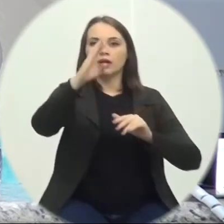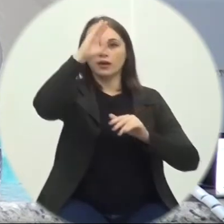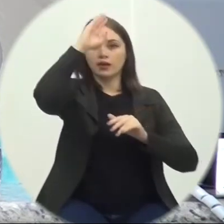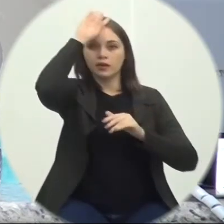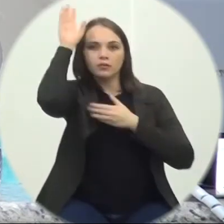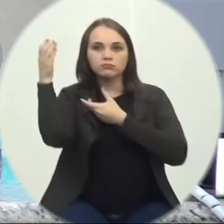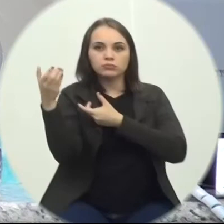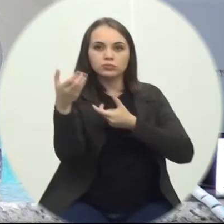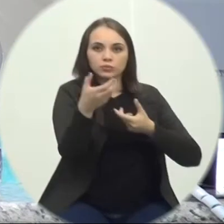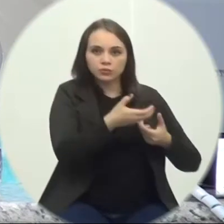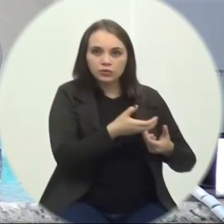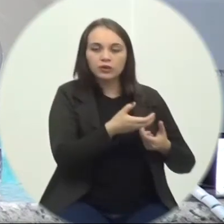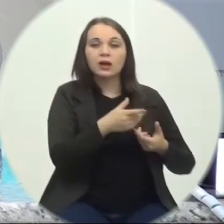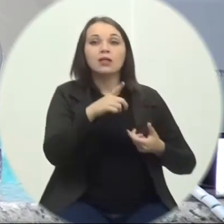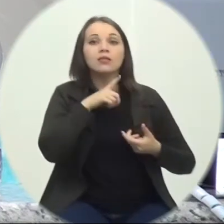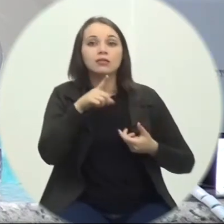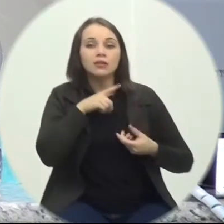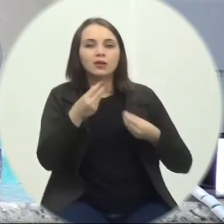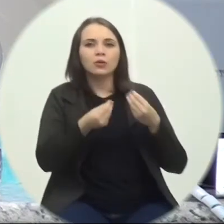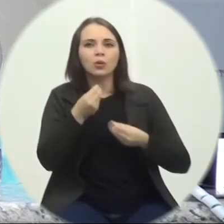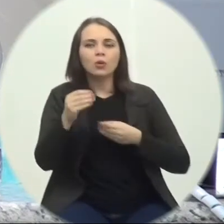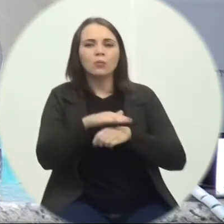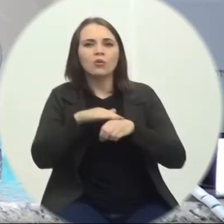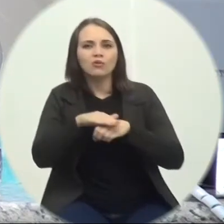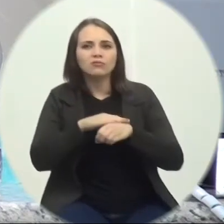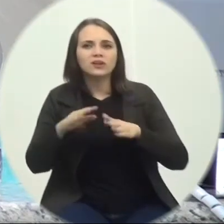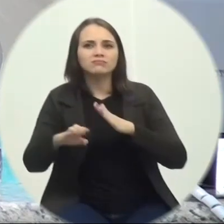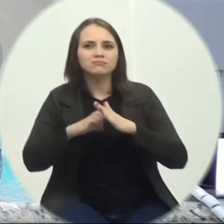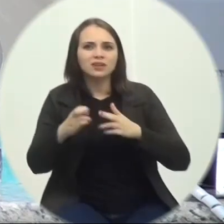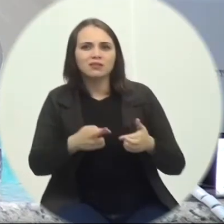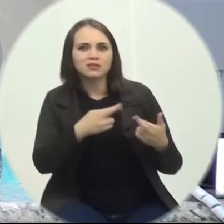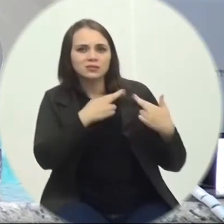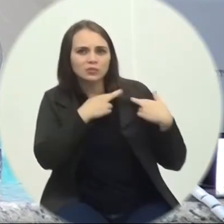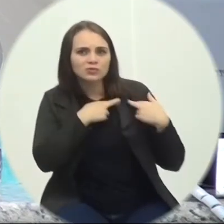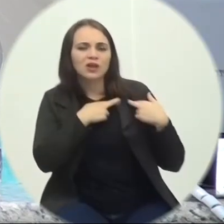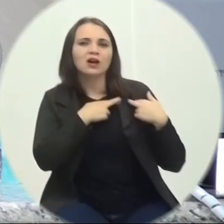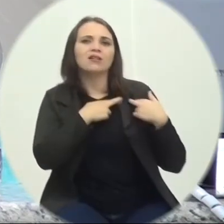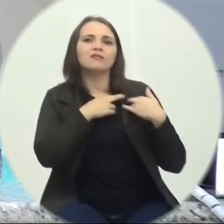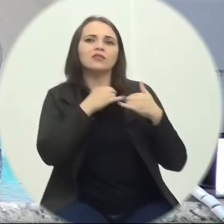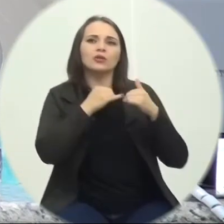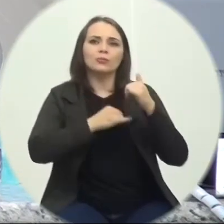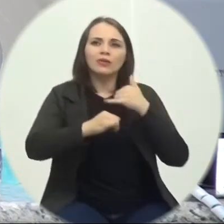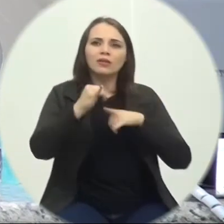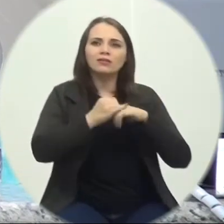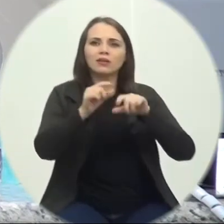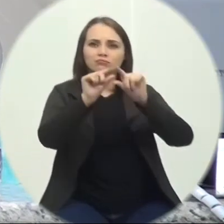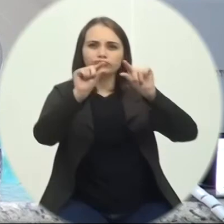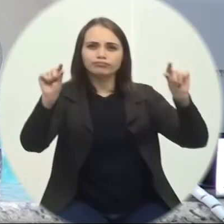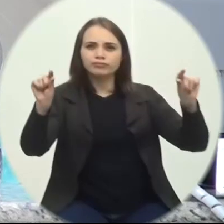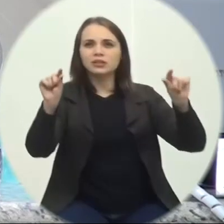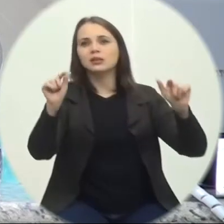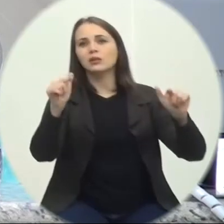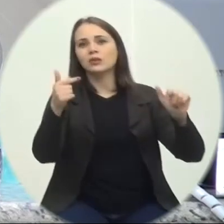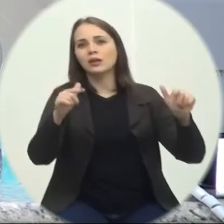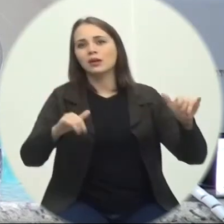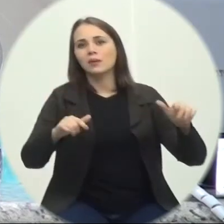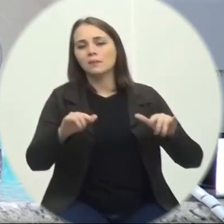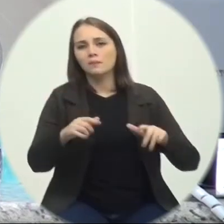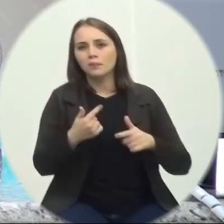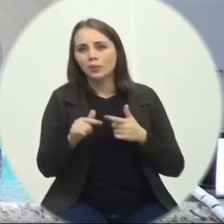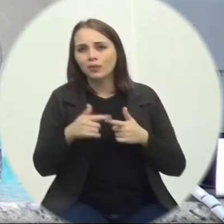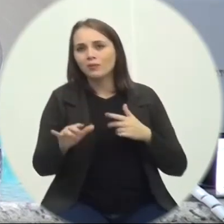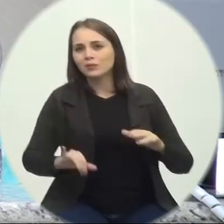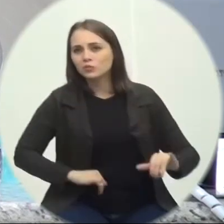Para que o serviço De internet E instalação De novas Empresas Não sejam Prejudicado Quando pode ser Feito Essa